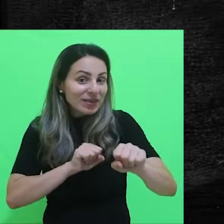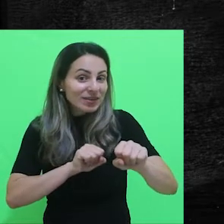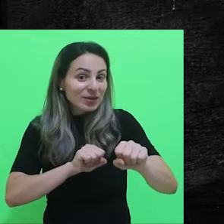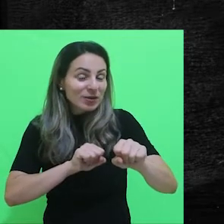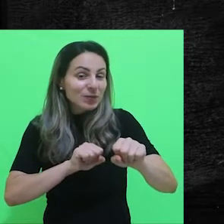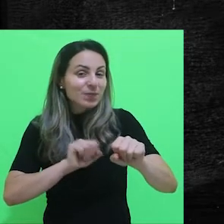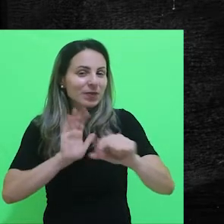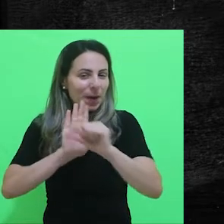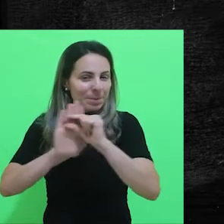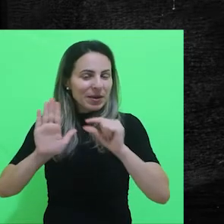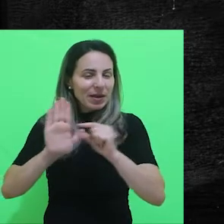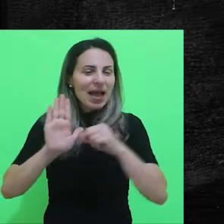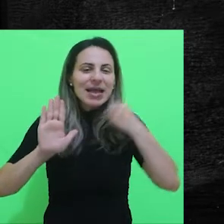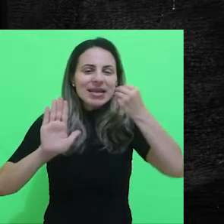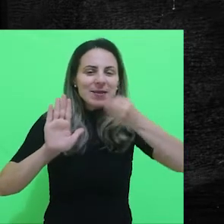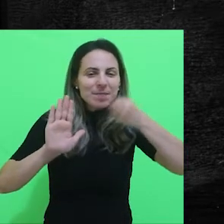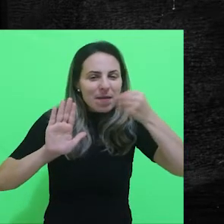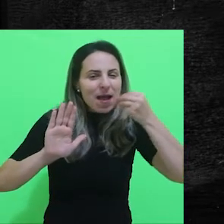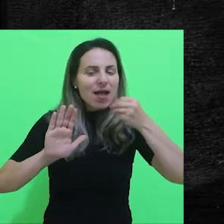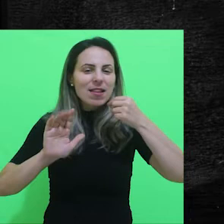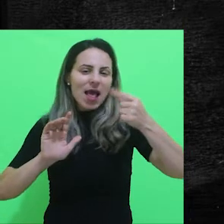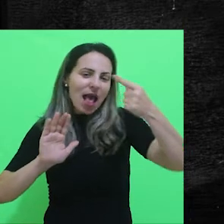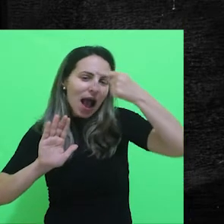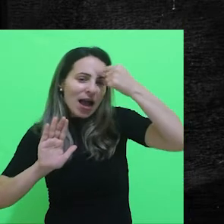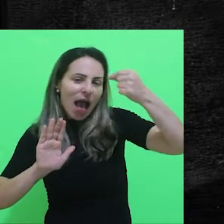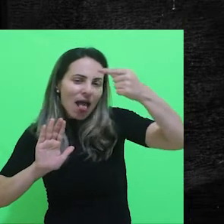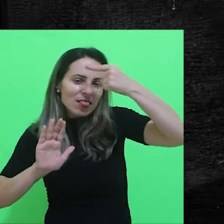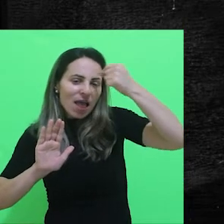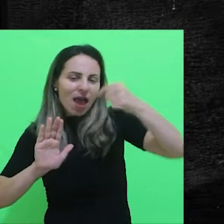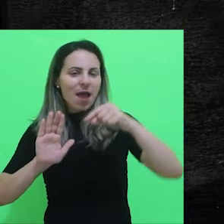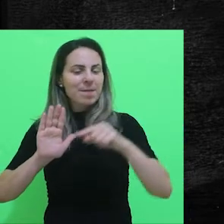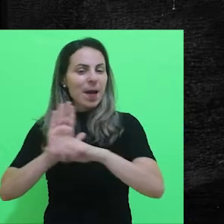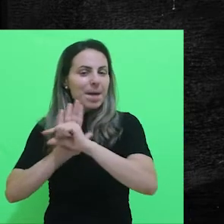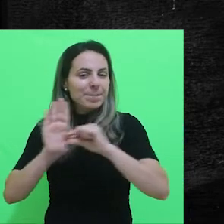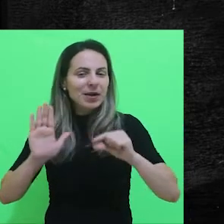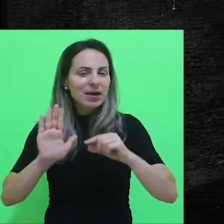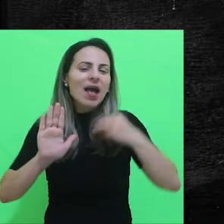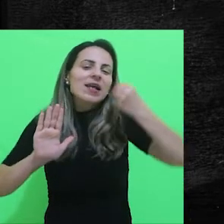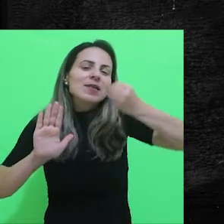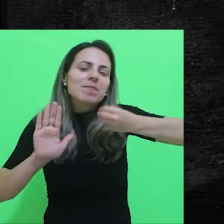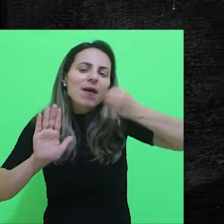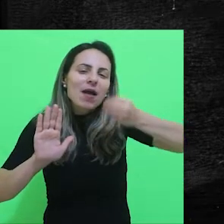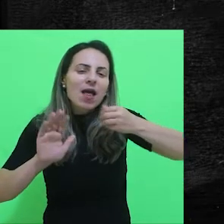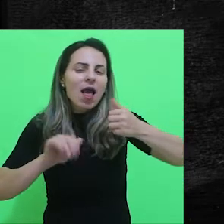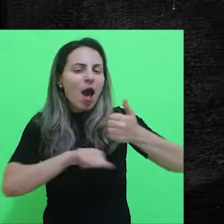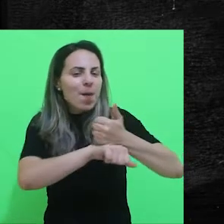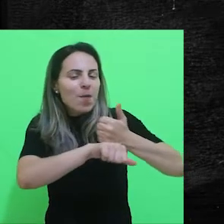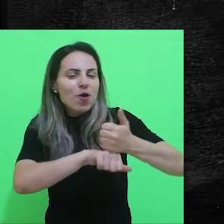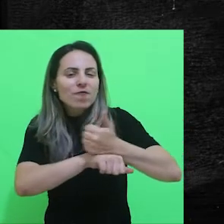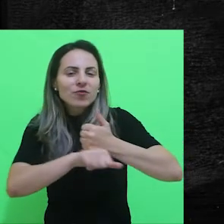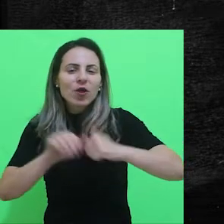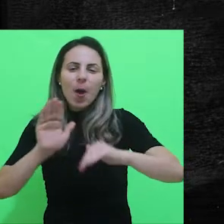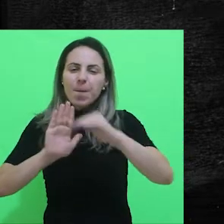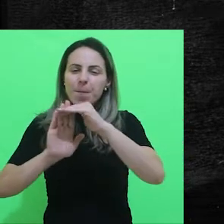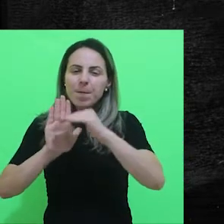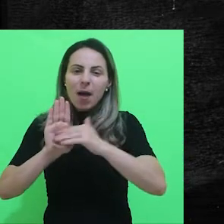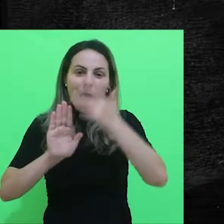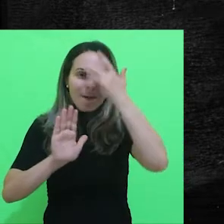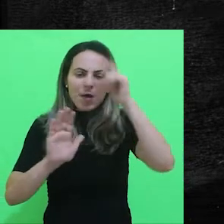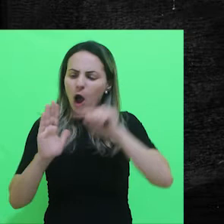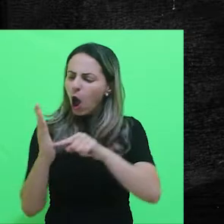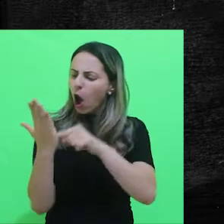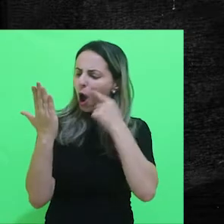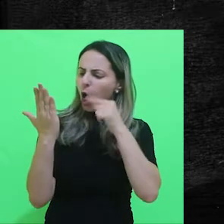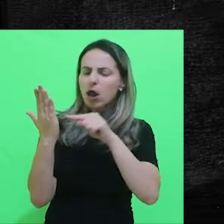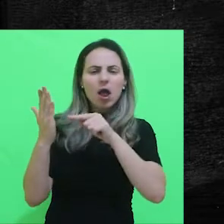a sua experiência acadêmica, a sua formação escolar, a sua experiência profissional, de forma que o avaliador, o